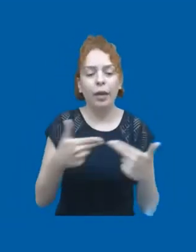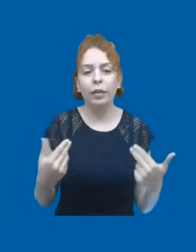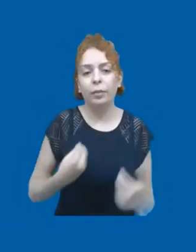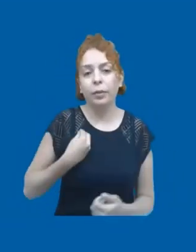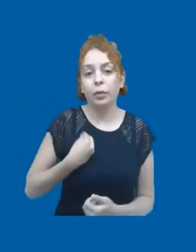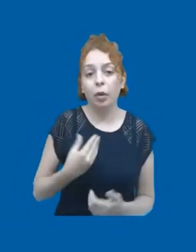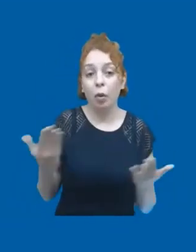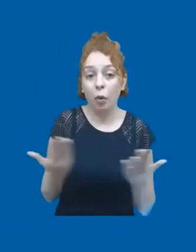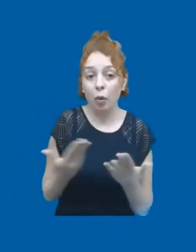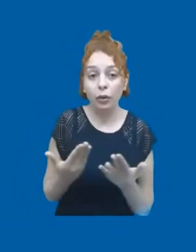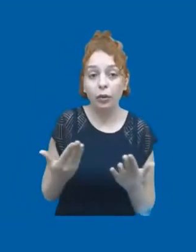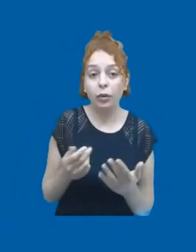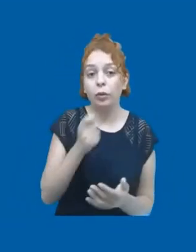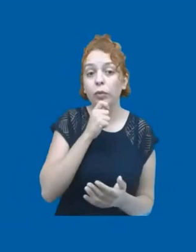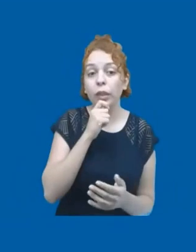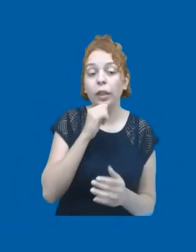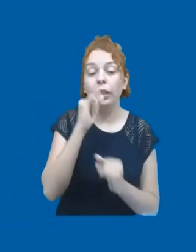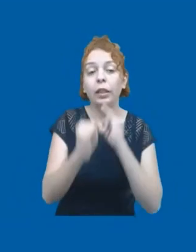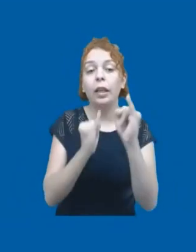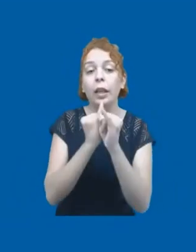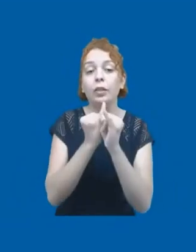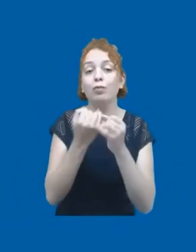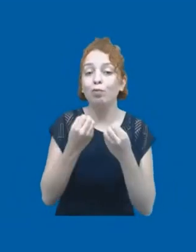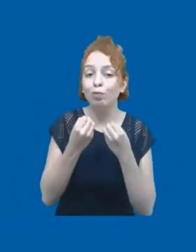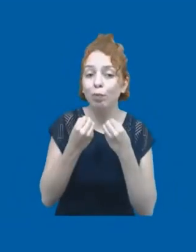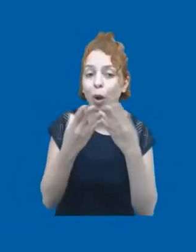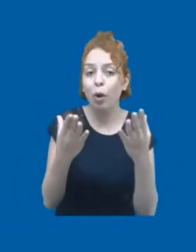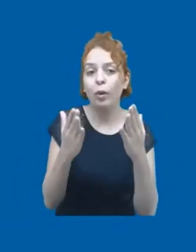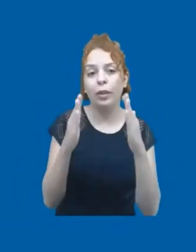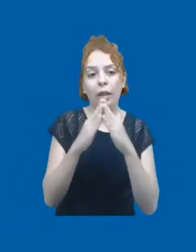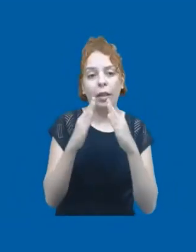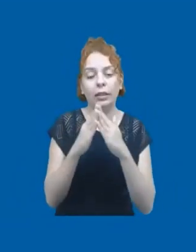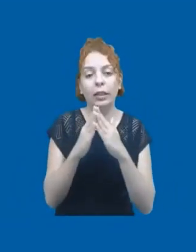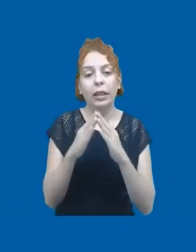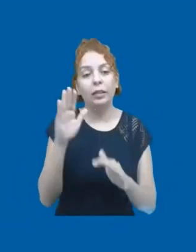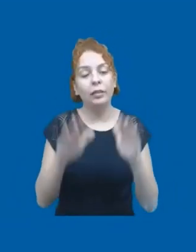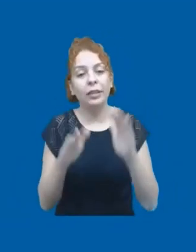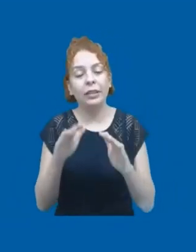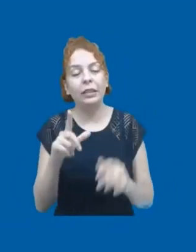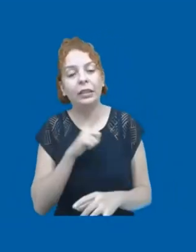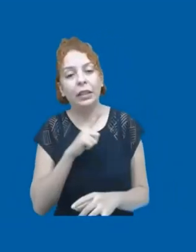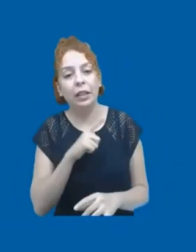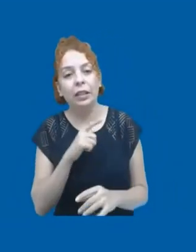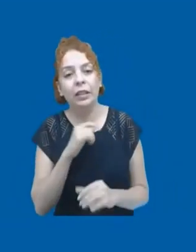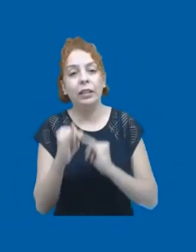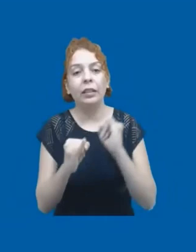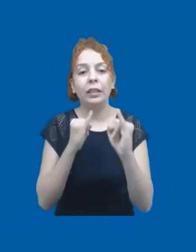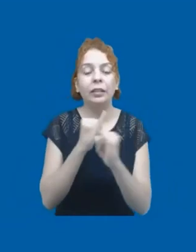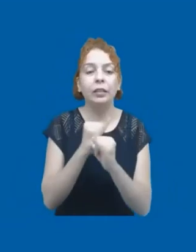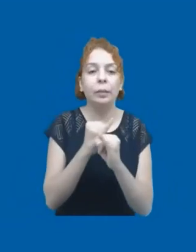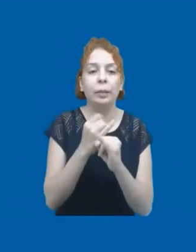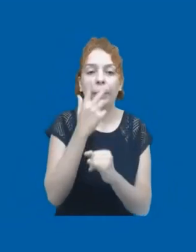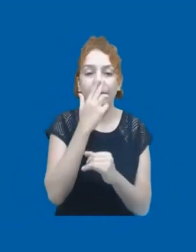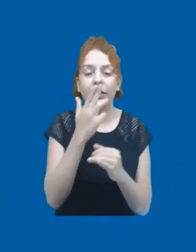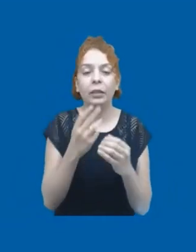hoje ainda não têm uma internet adequada dentro de casa. Quando tem um equipamento de internet, muitas vezes,